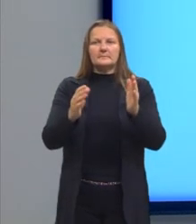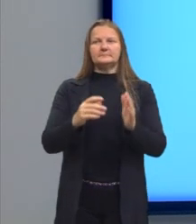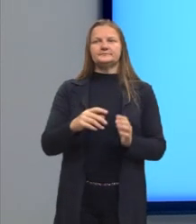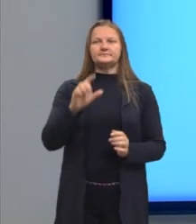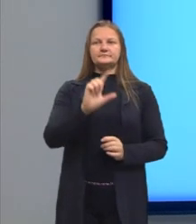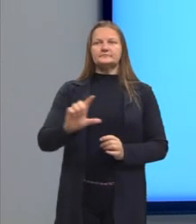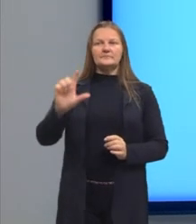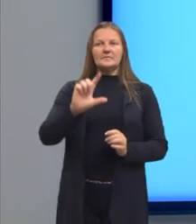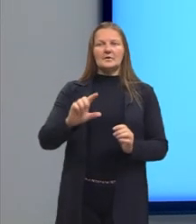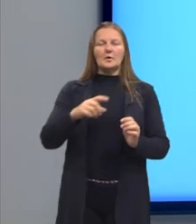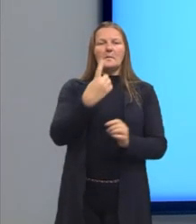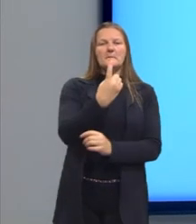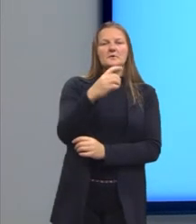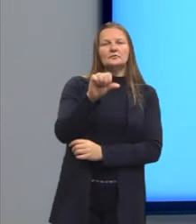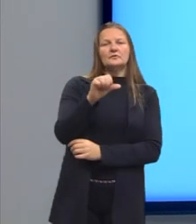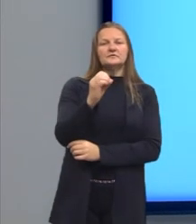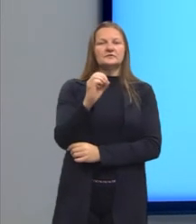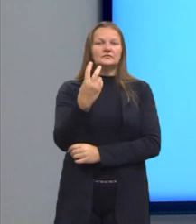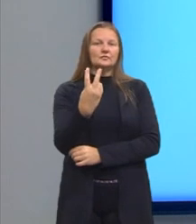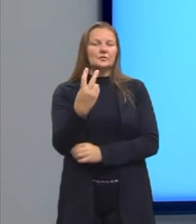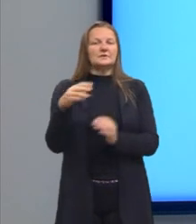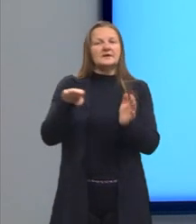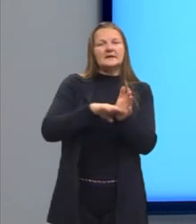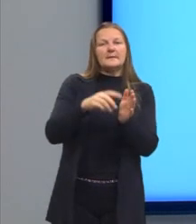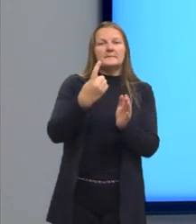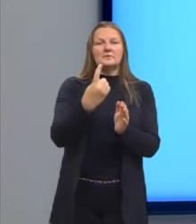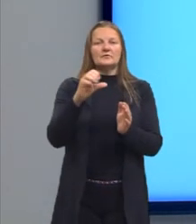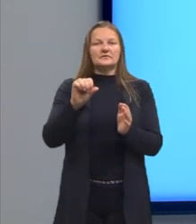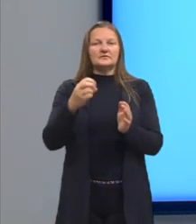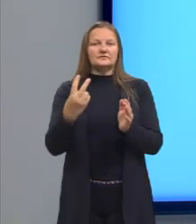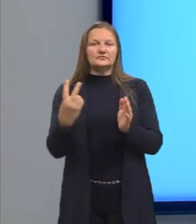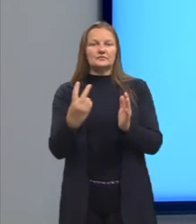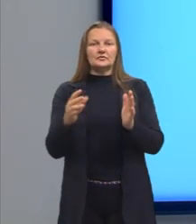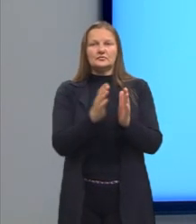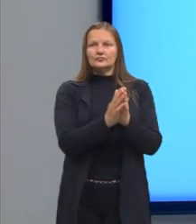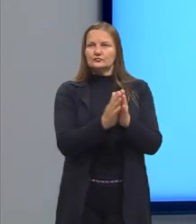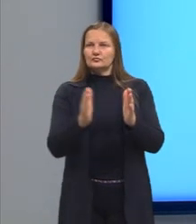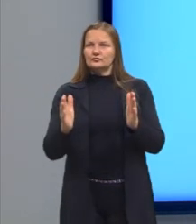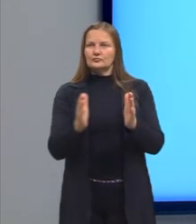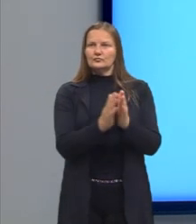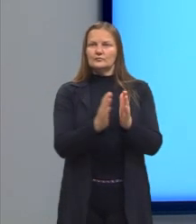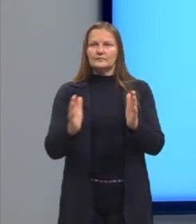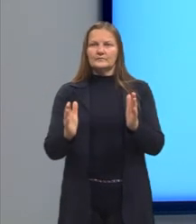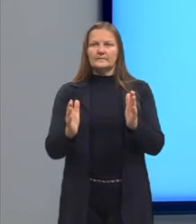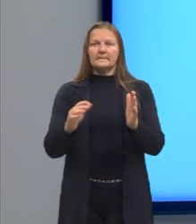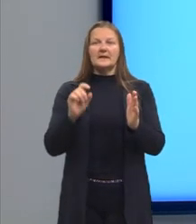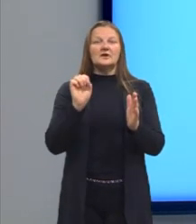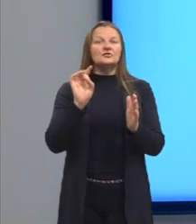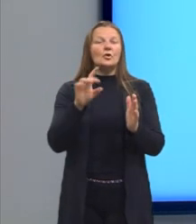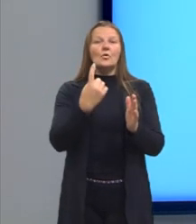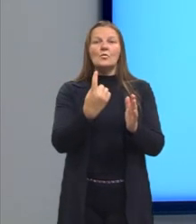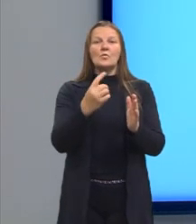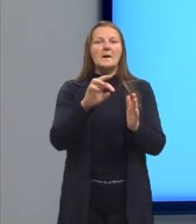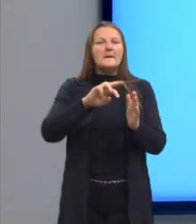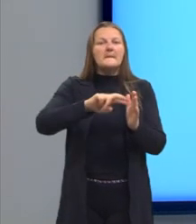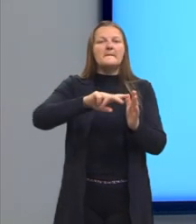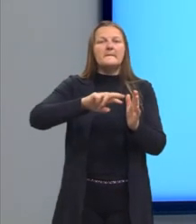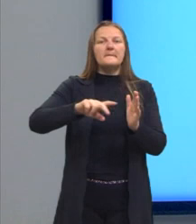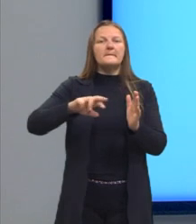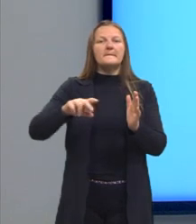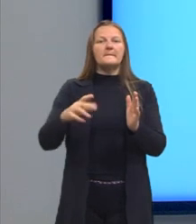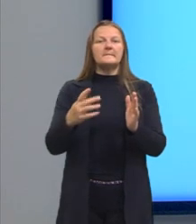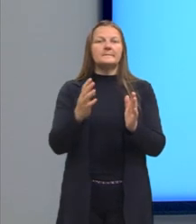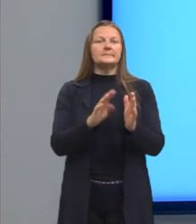mais ou menos de 1902 a 1922, a gente tem um momento em que não se tem apenas um estilo e apenas